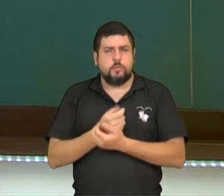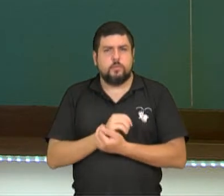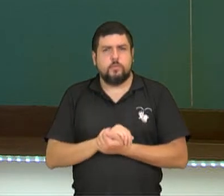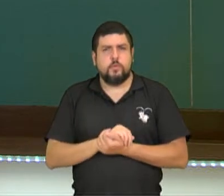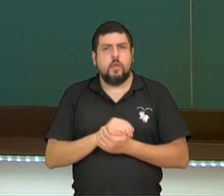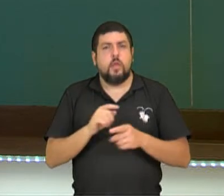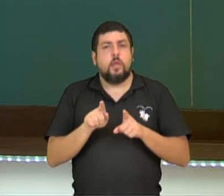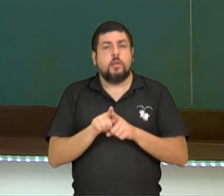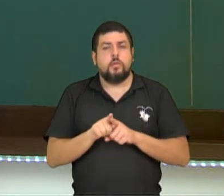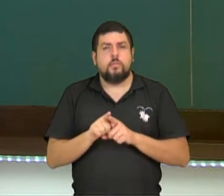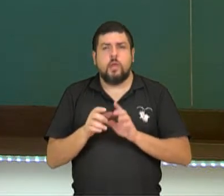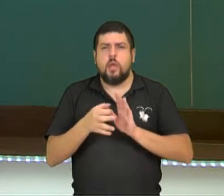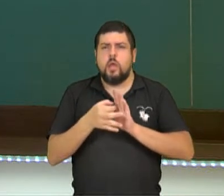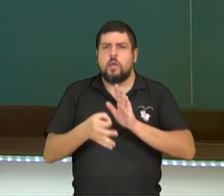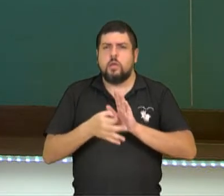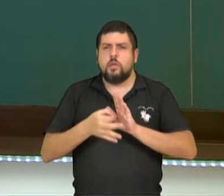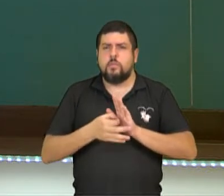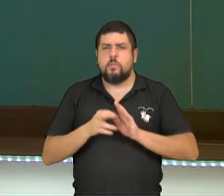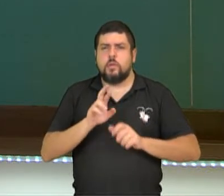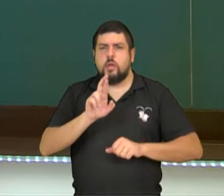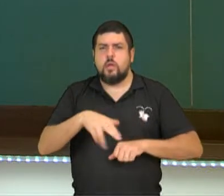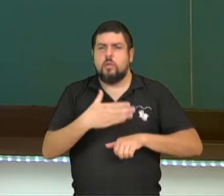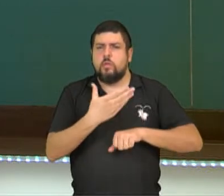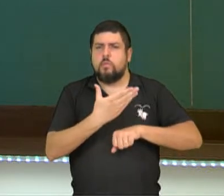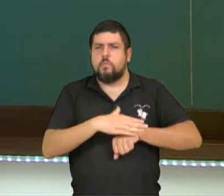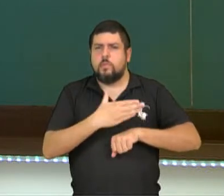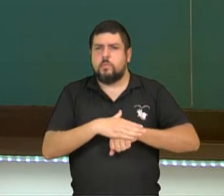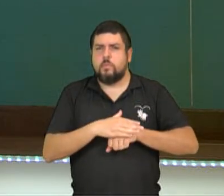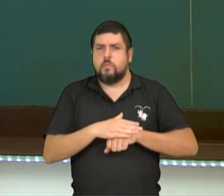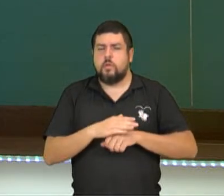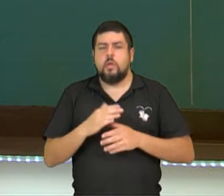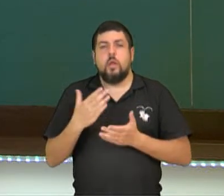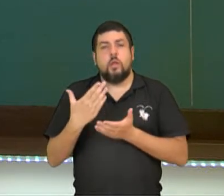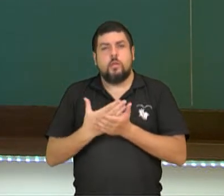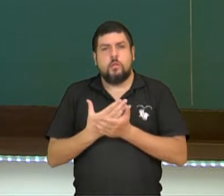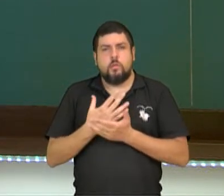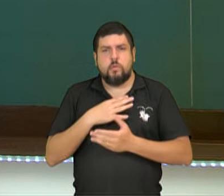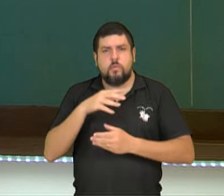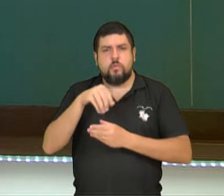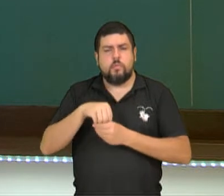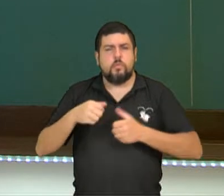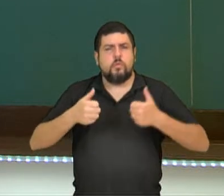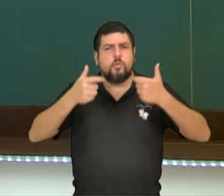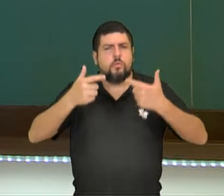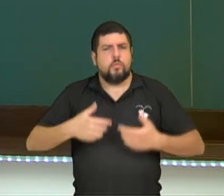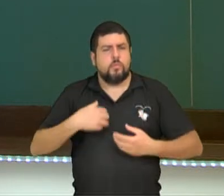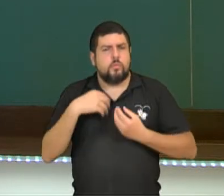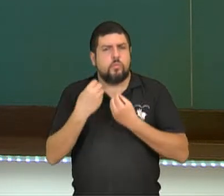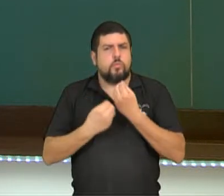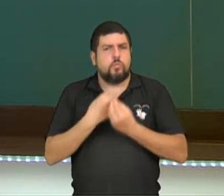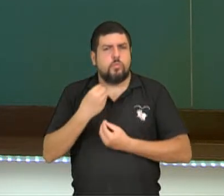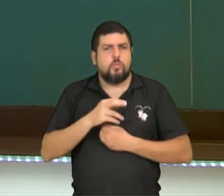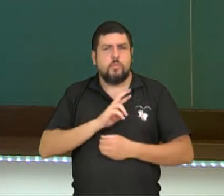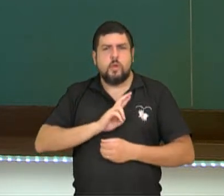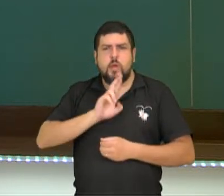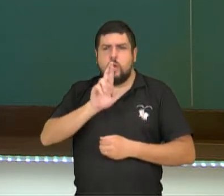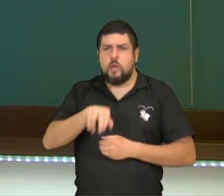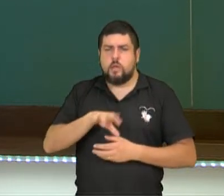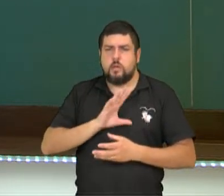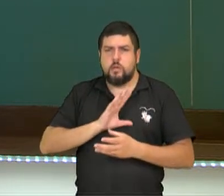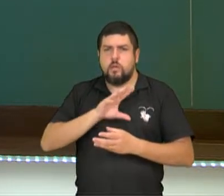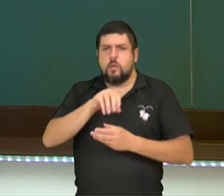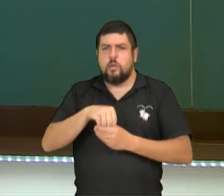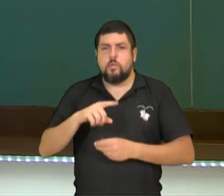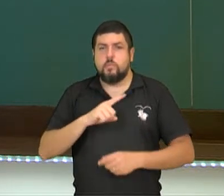razão prática, livro no qual ele vai falar justamente sobre essa razão aplicada ao nosso